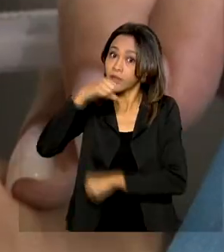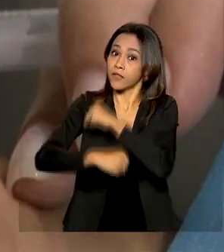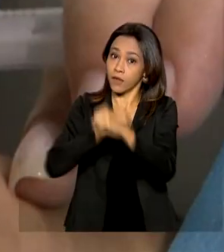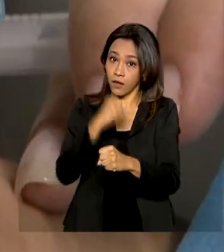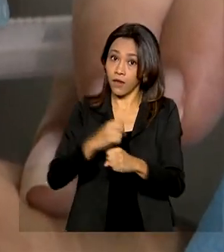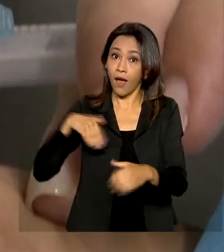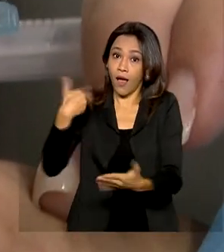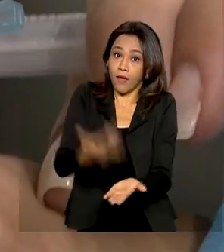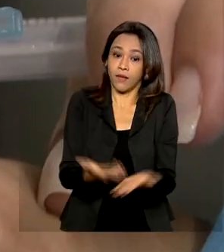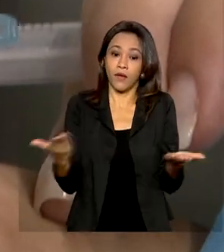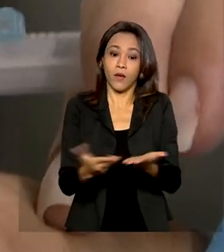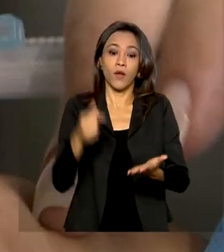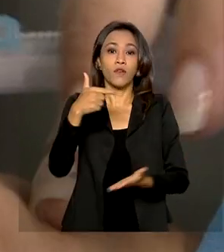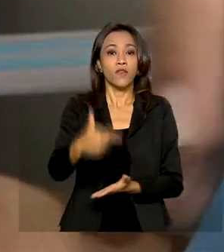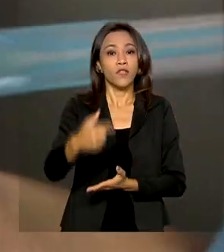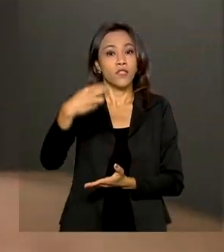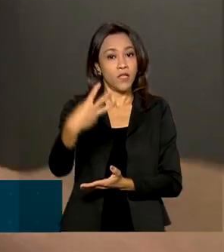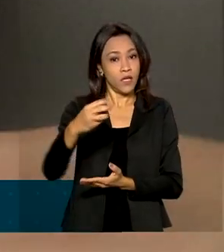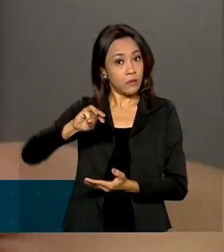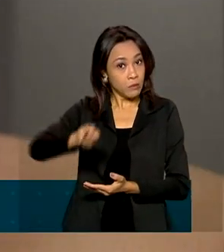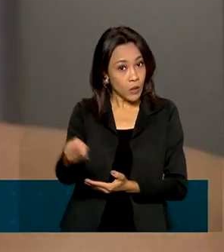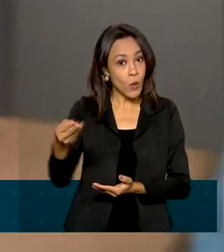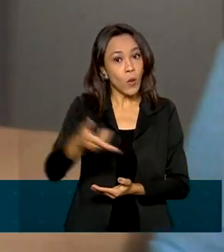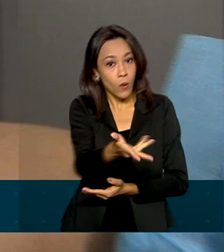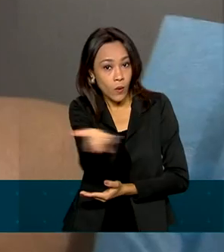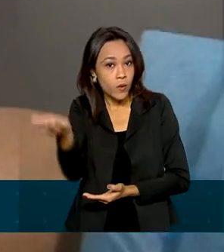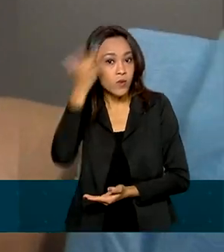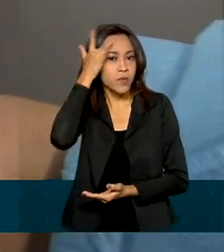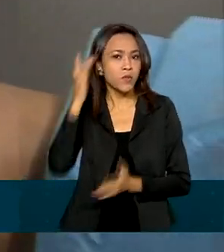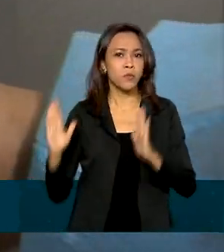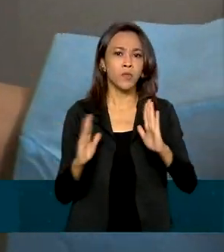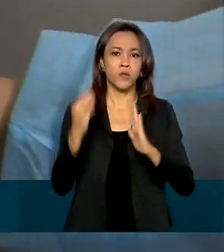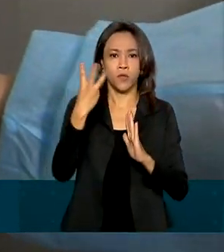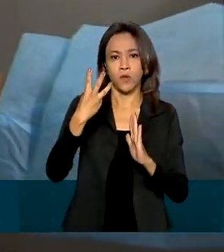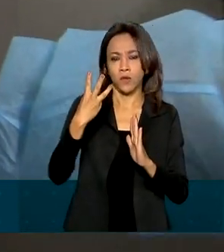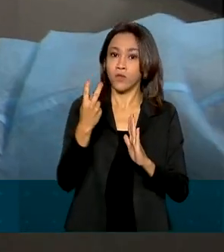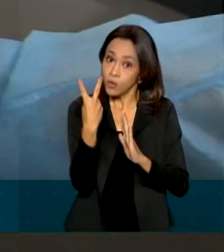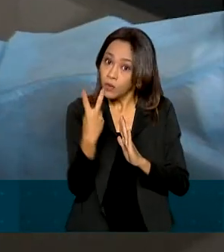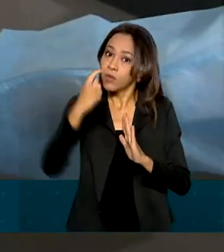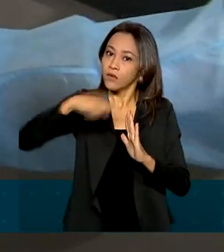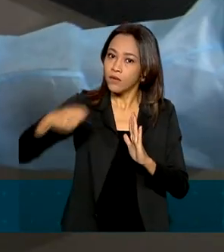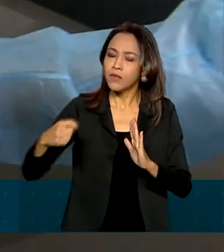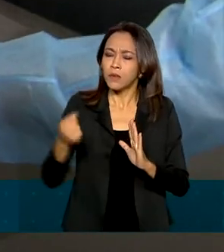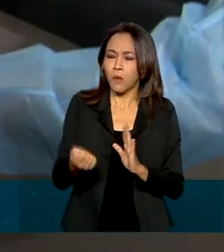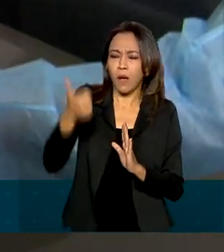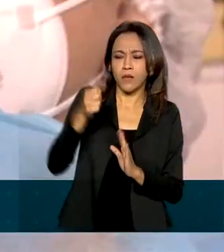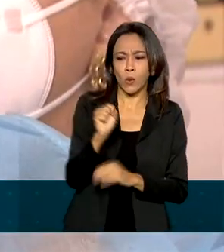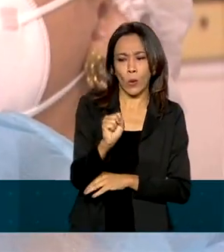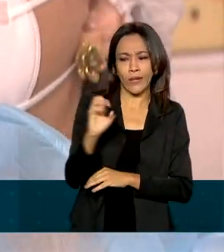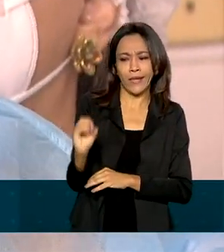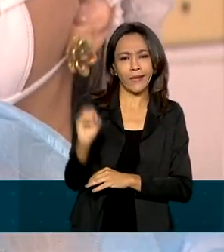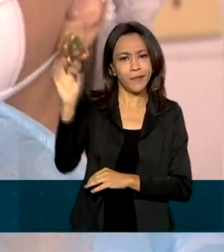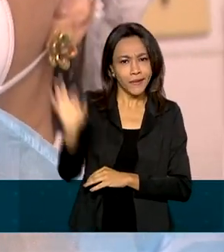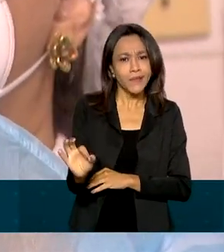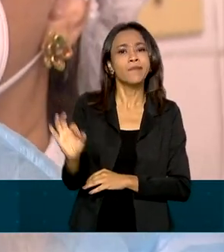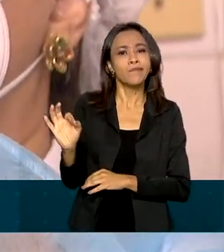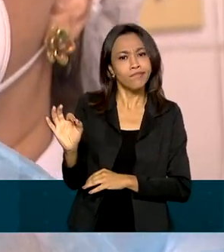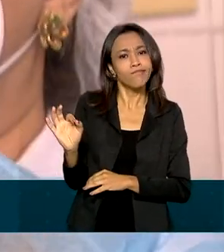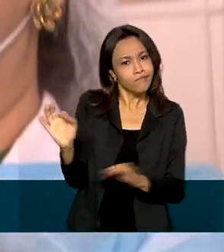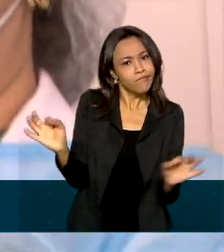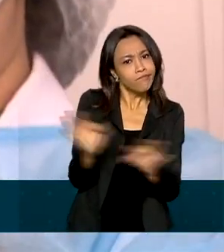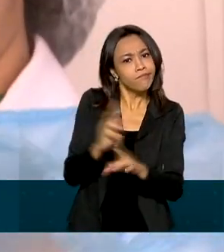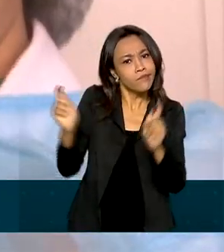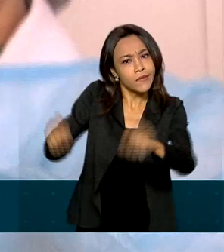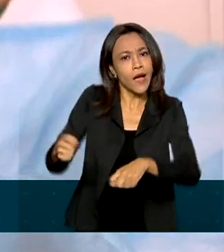agora, foram 23 milhões de doses aplicadas em quase dois meses, mas quase 80% de pessoas estão aptas a receber a